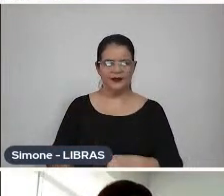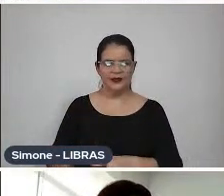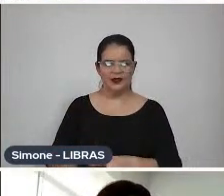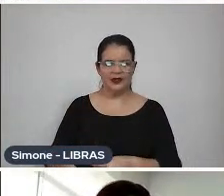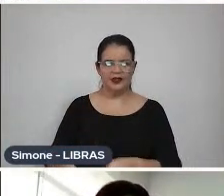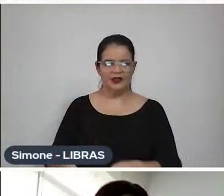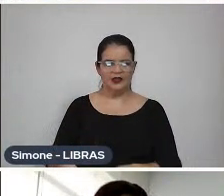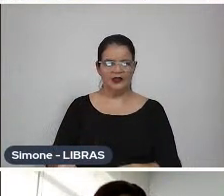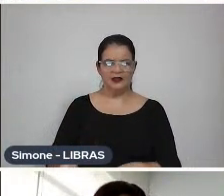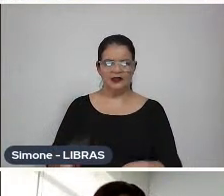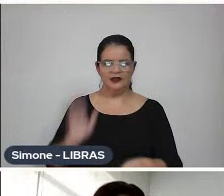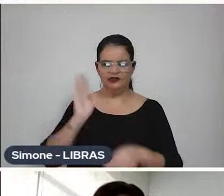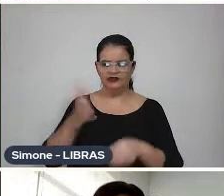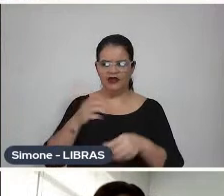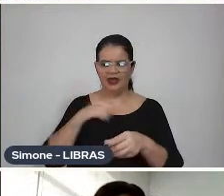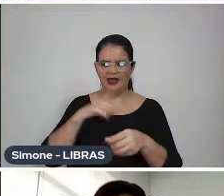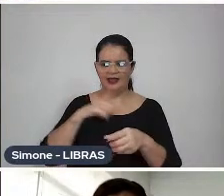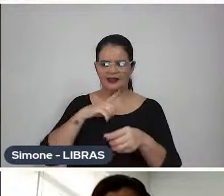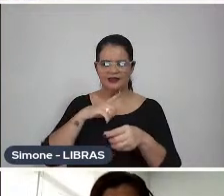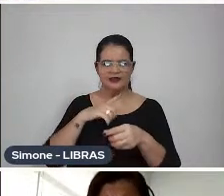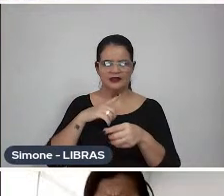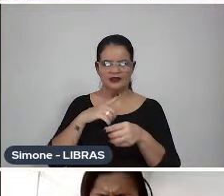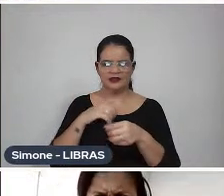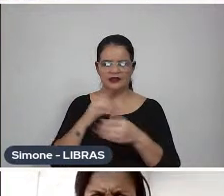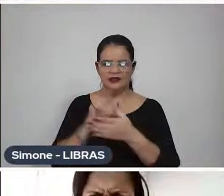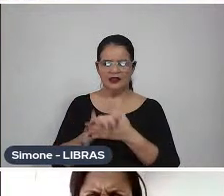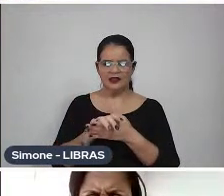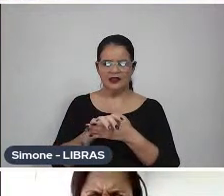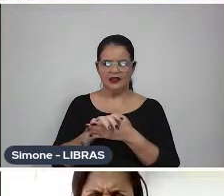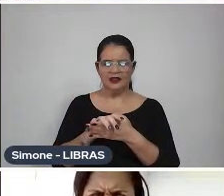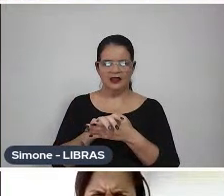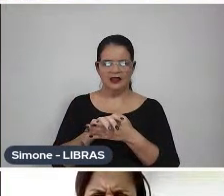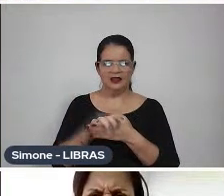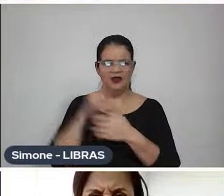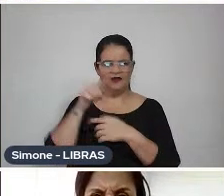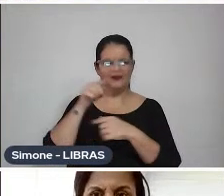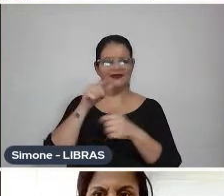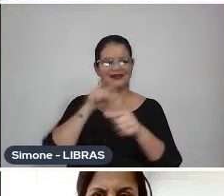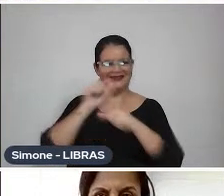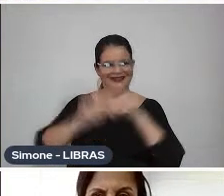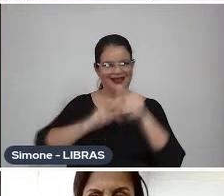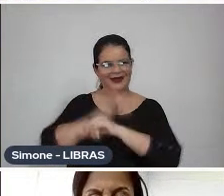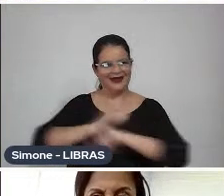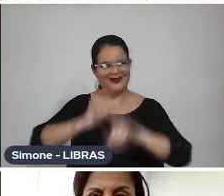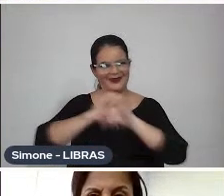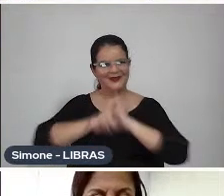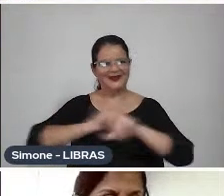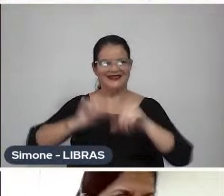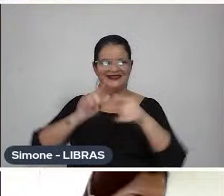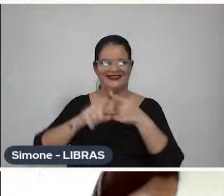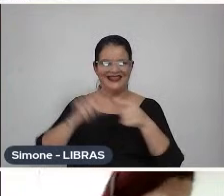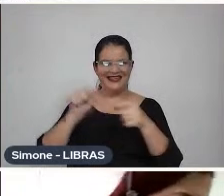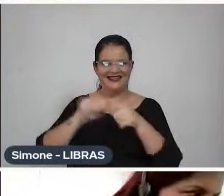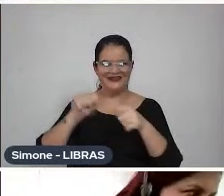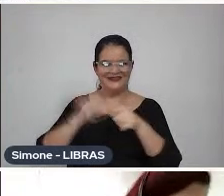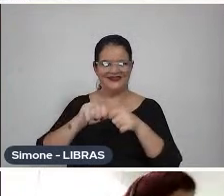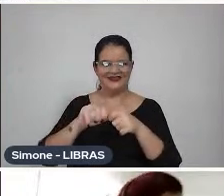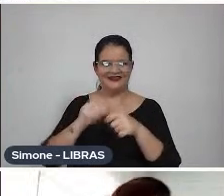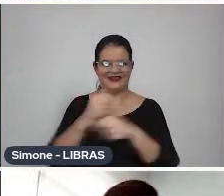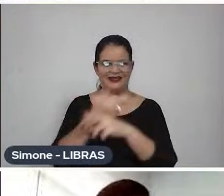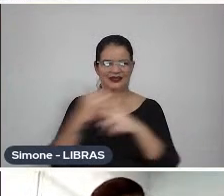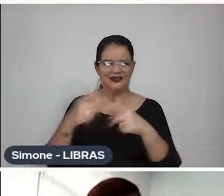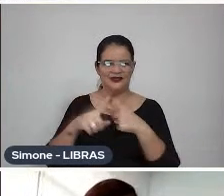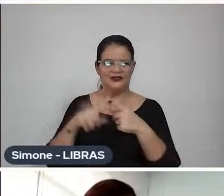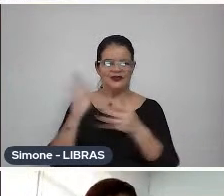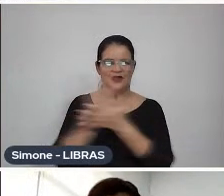formado, e eu estava me formando, e a gente começou a trabalhar em publicidade, fazendo muitos mockups, algumas